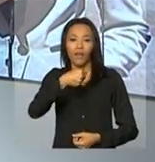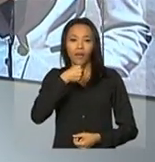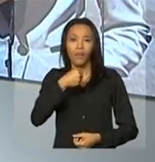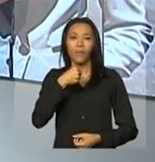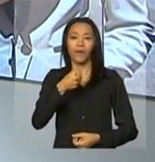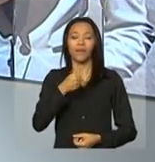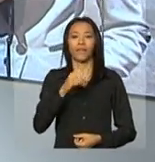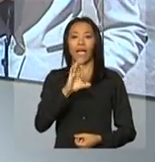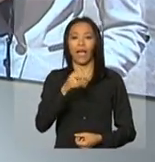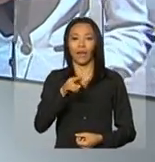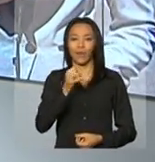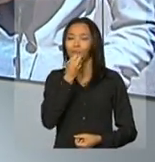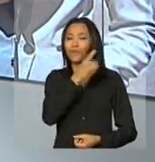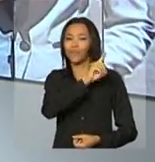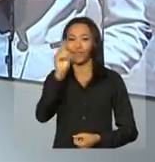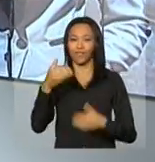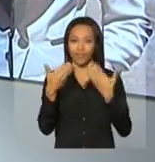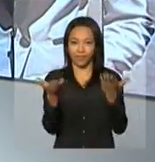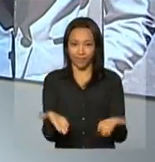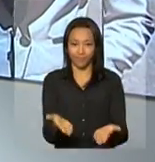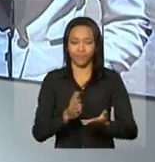Carolina Becker. Bom dia, Carolina.